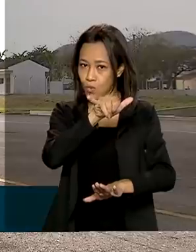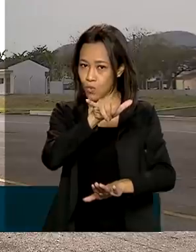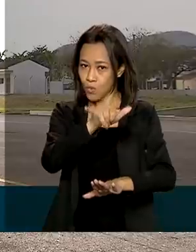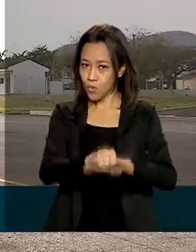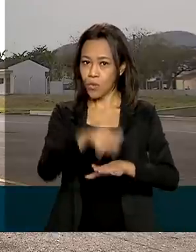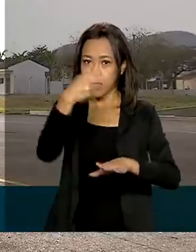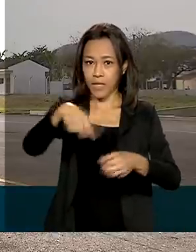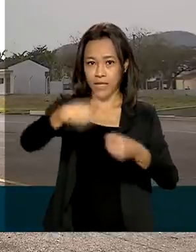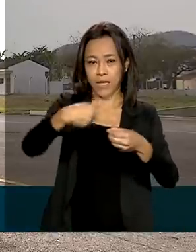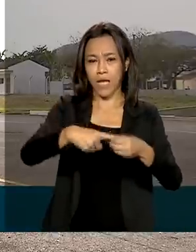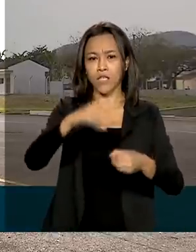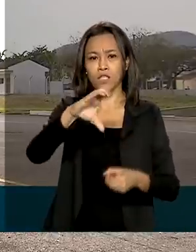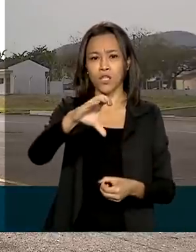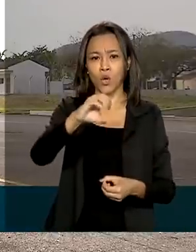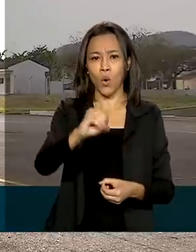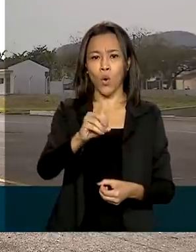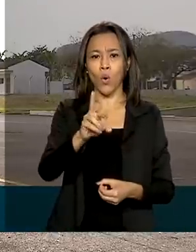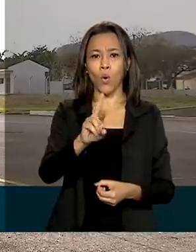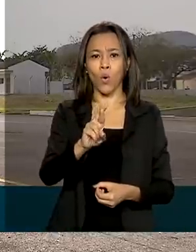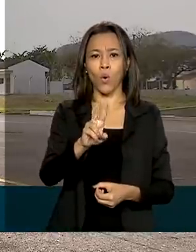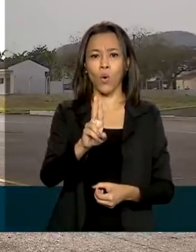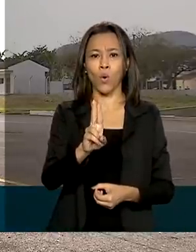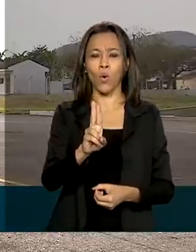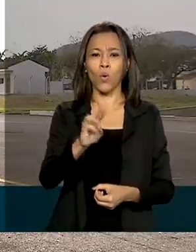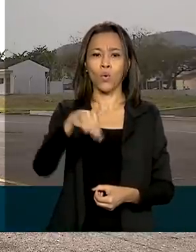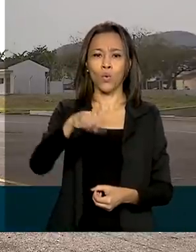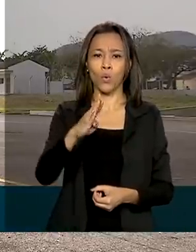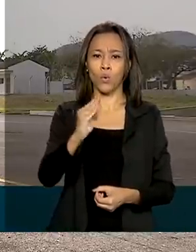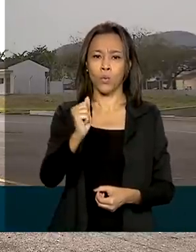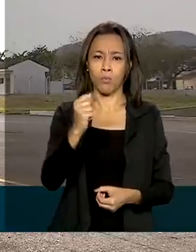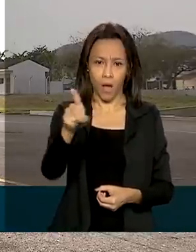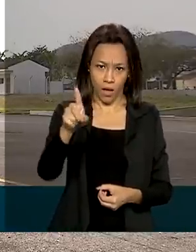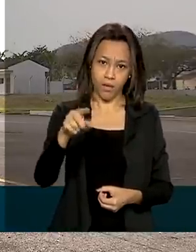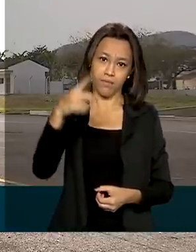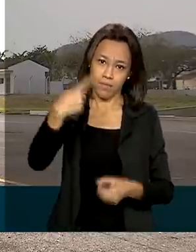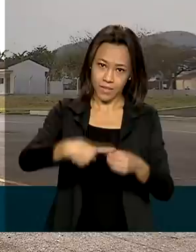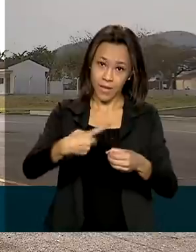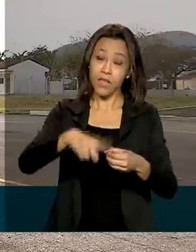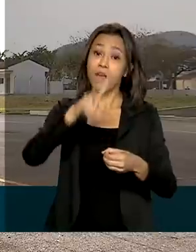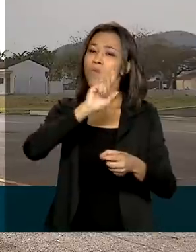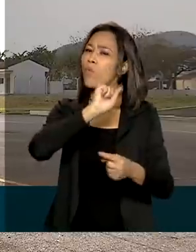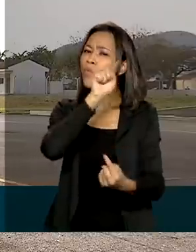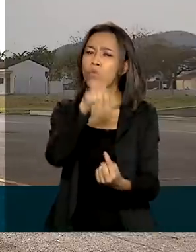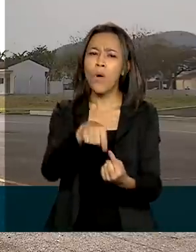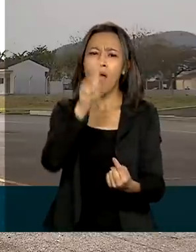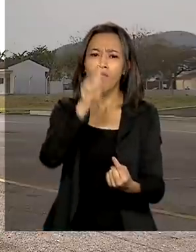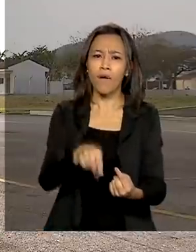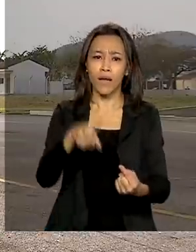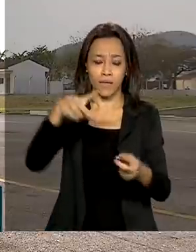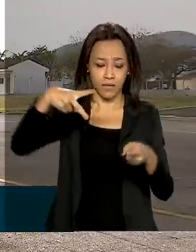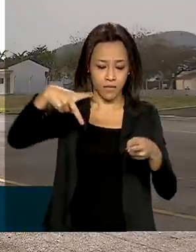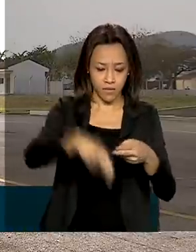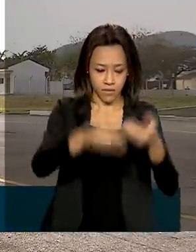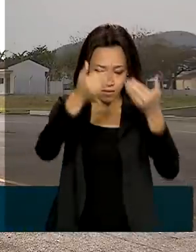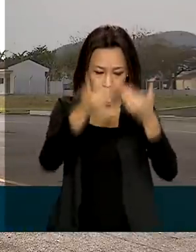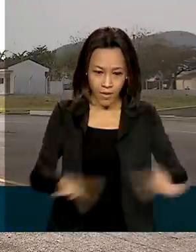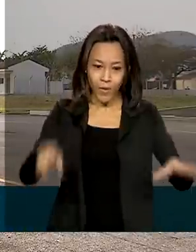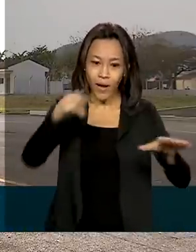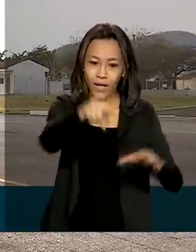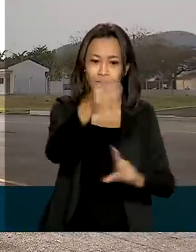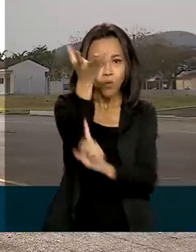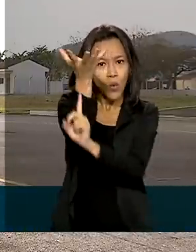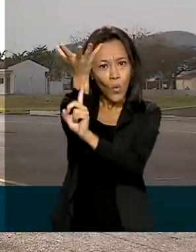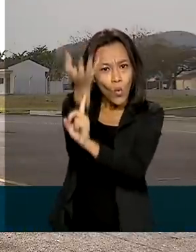Corumbá dentro de uma hora. Ele vai, como você falou, inaugurar a Estação Radar de Corumbá da Força Aérea